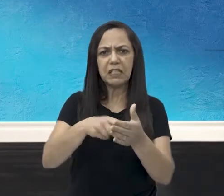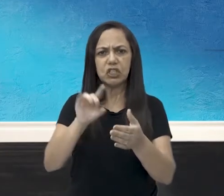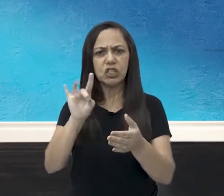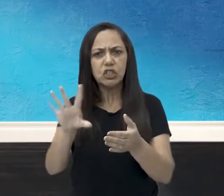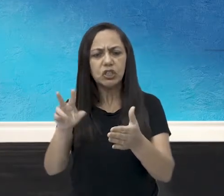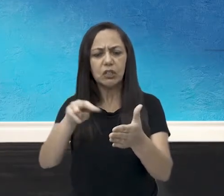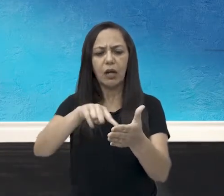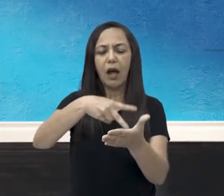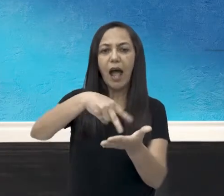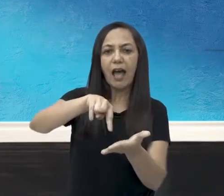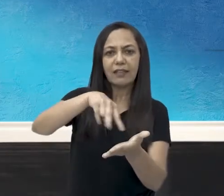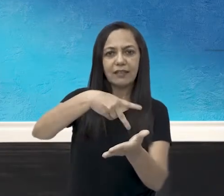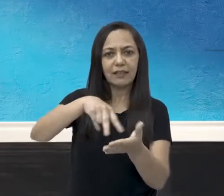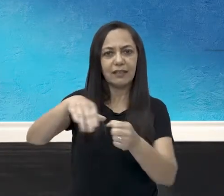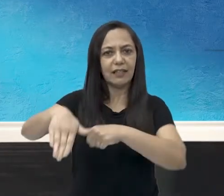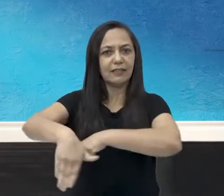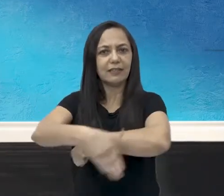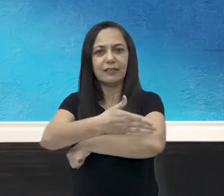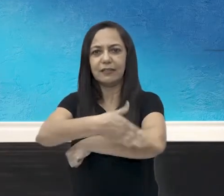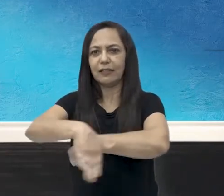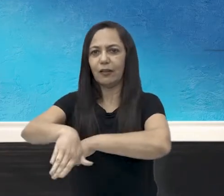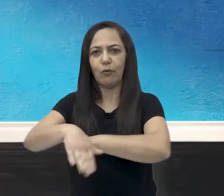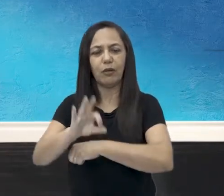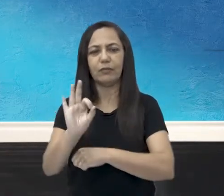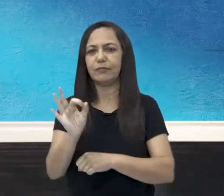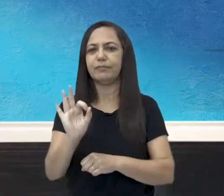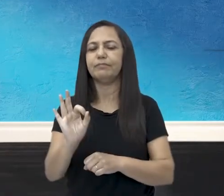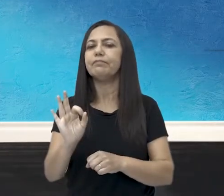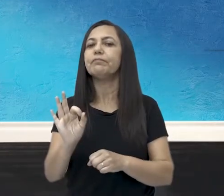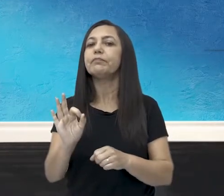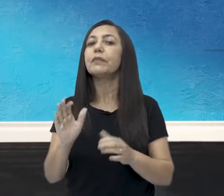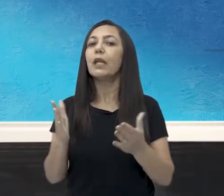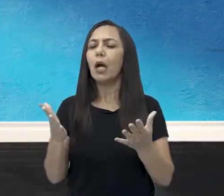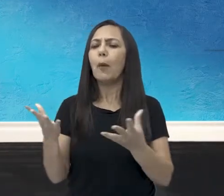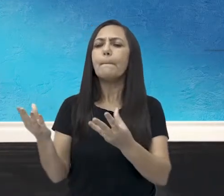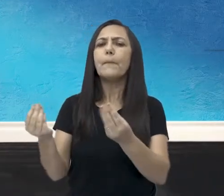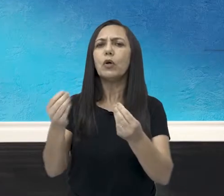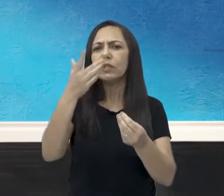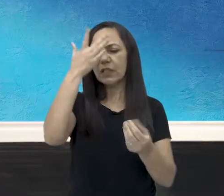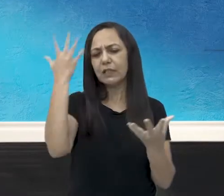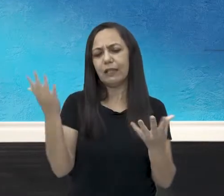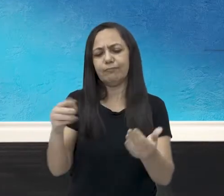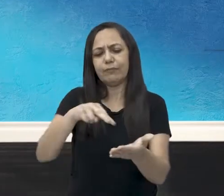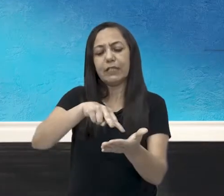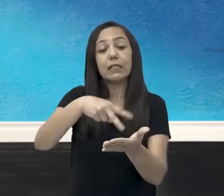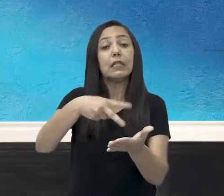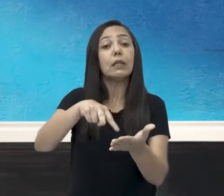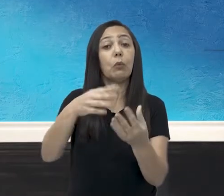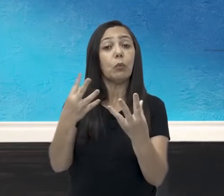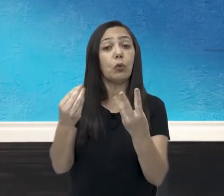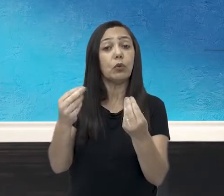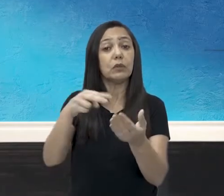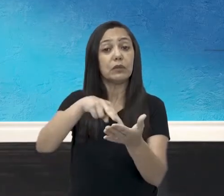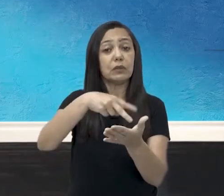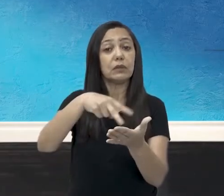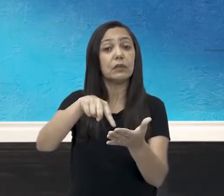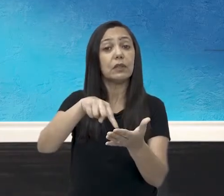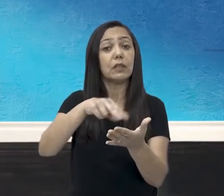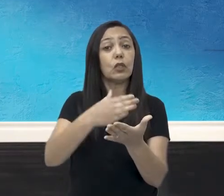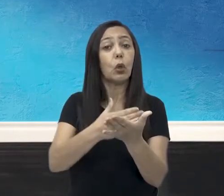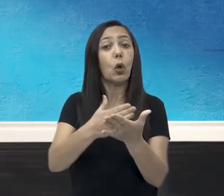era praticada ou que nasceu nas ruas. Muitas dessas danças nasceram